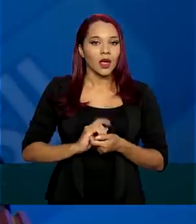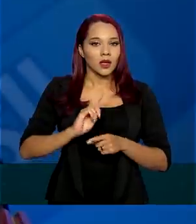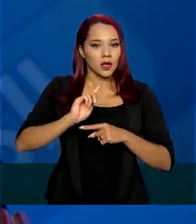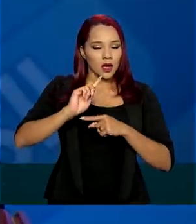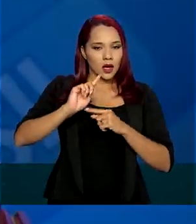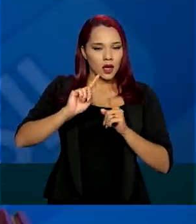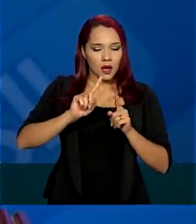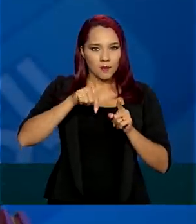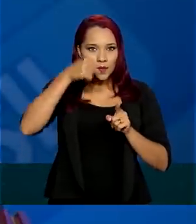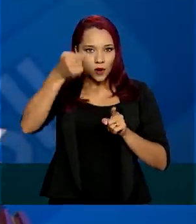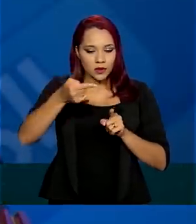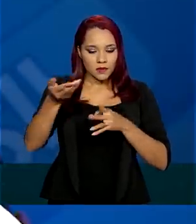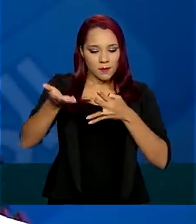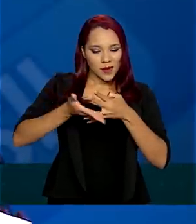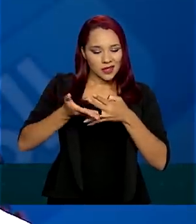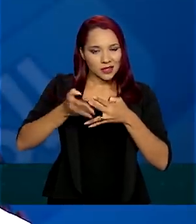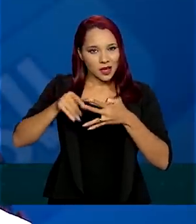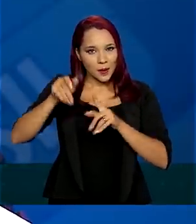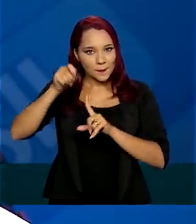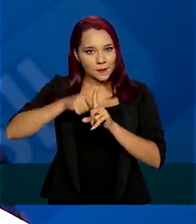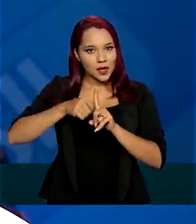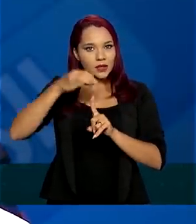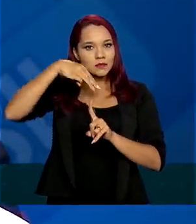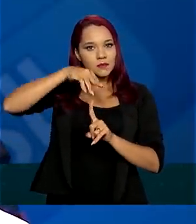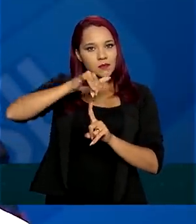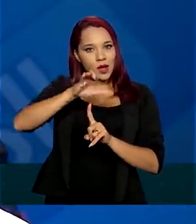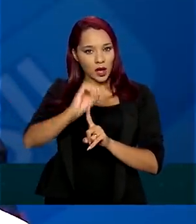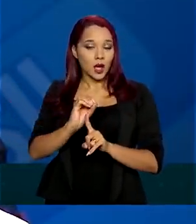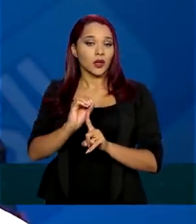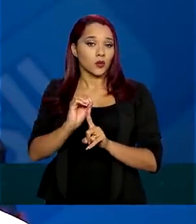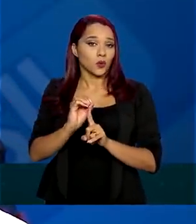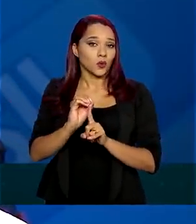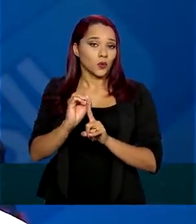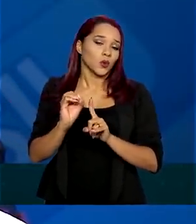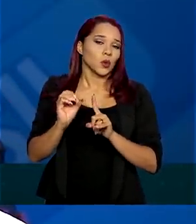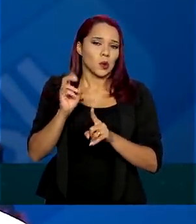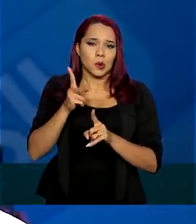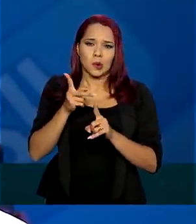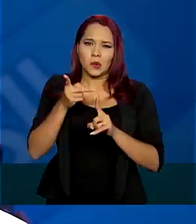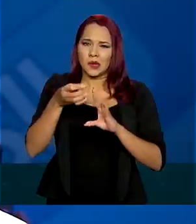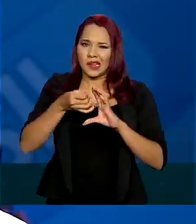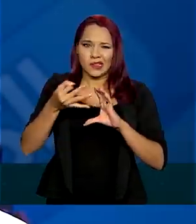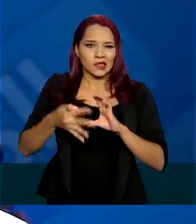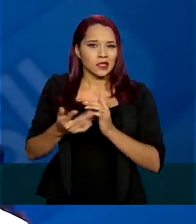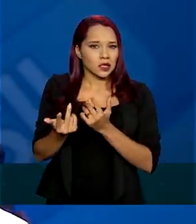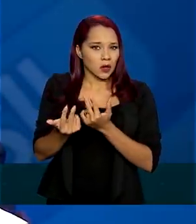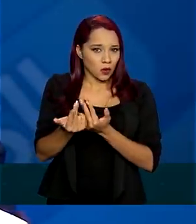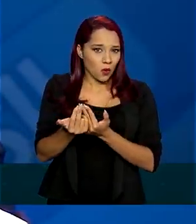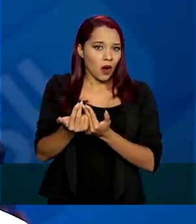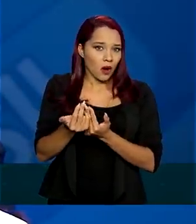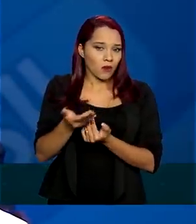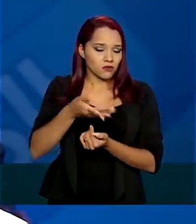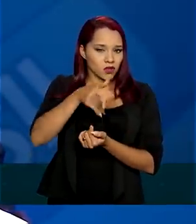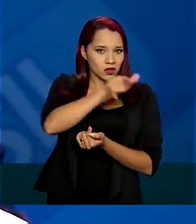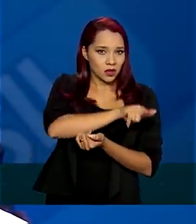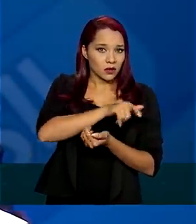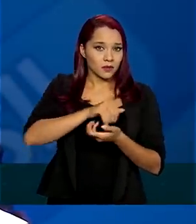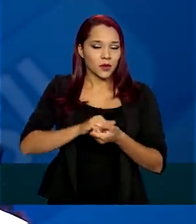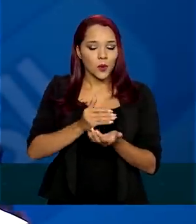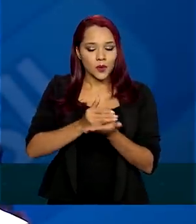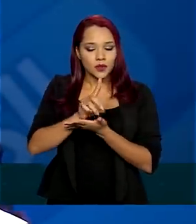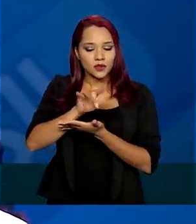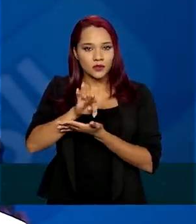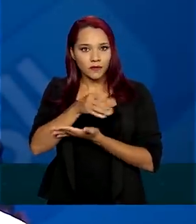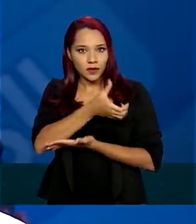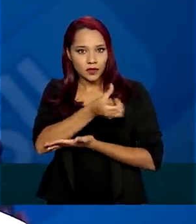parcela será no mês de maio, com a mesma característica que eu citei anteriormente, começando no dia